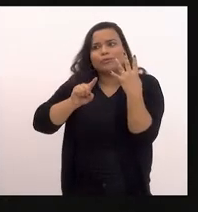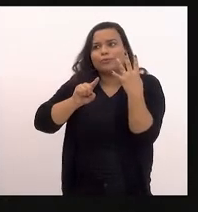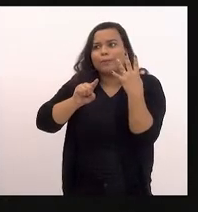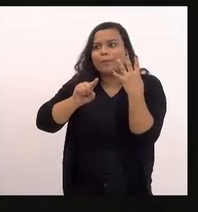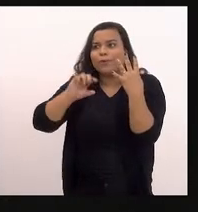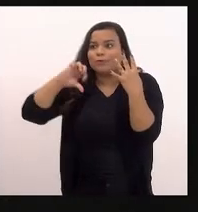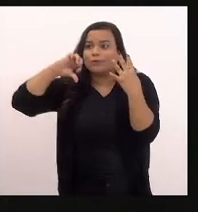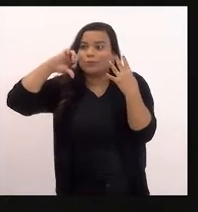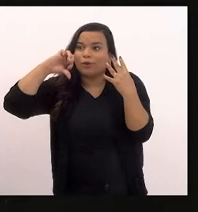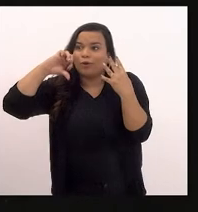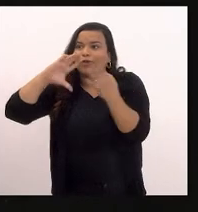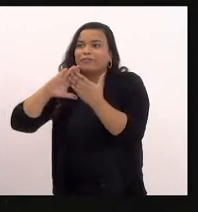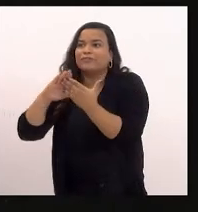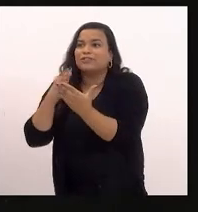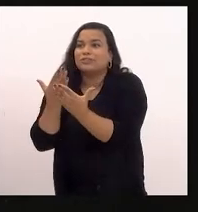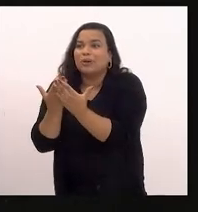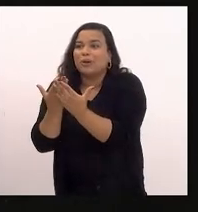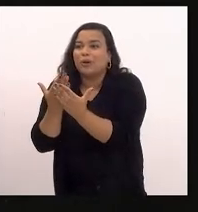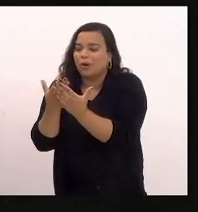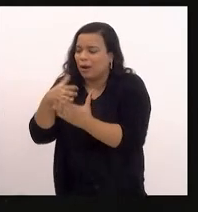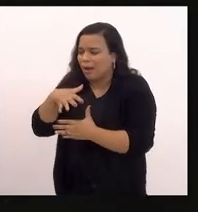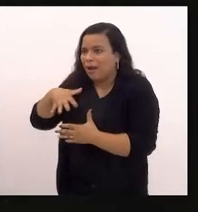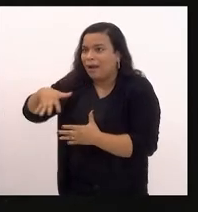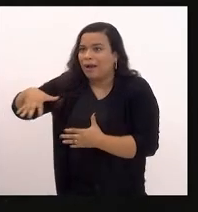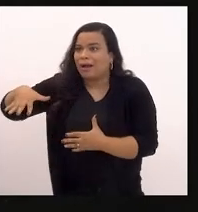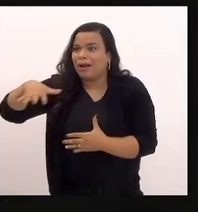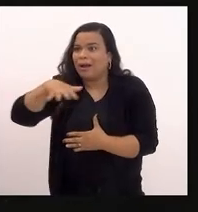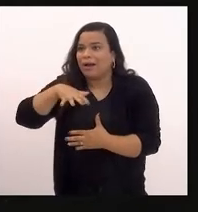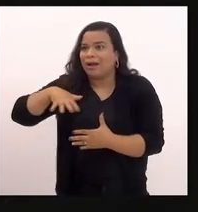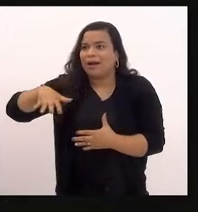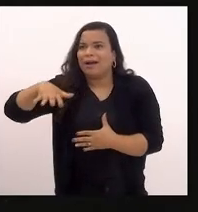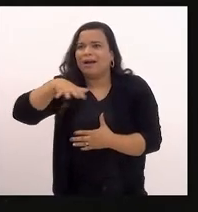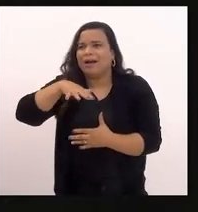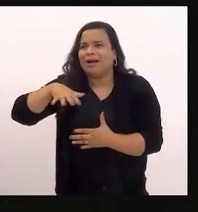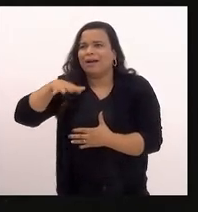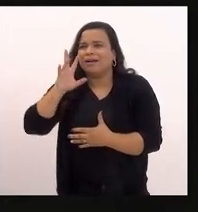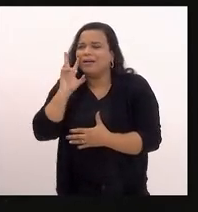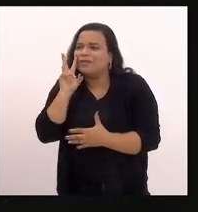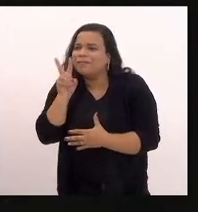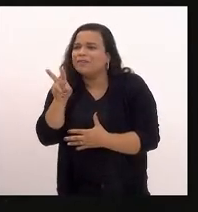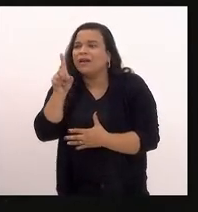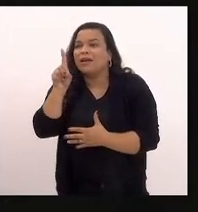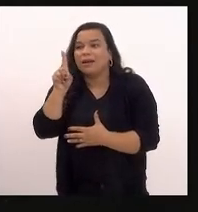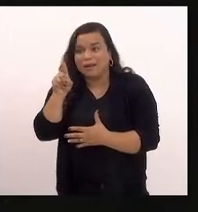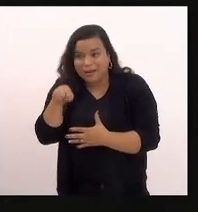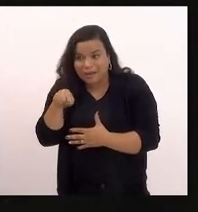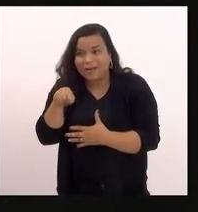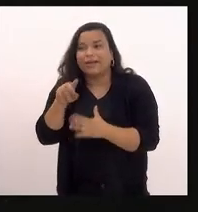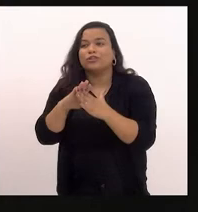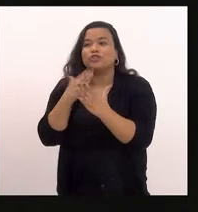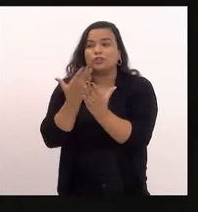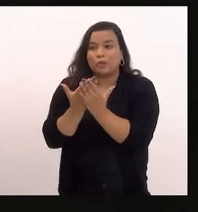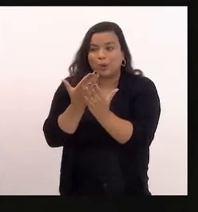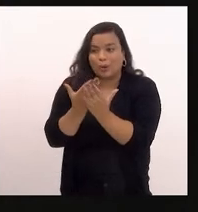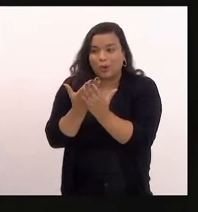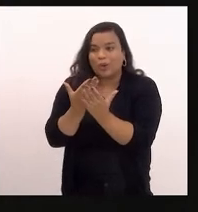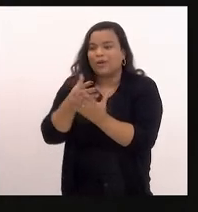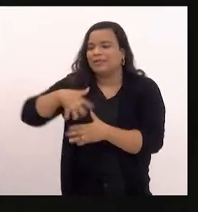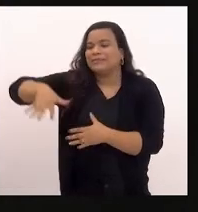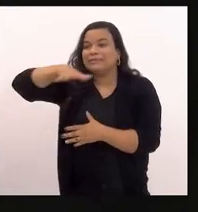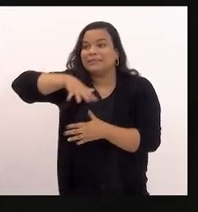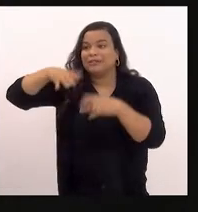nas escolas onde foram classificadas como escolas inseridas em territórios